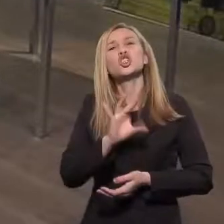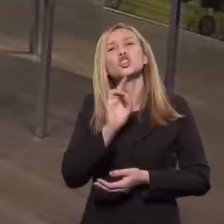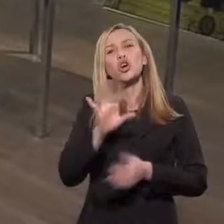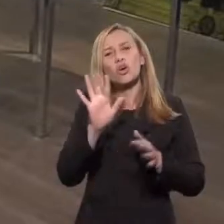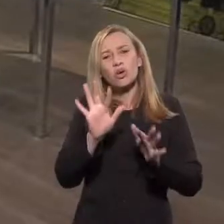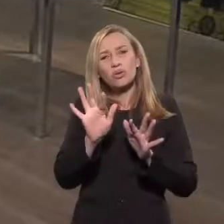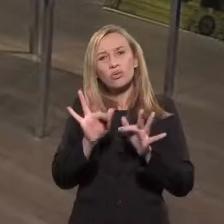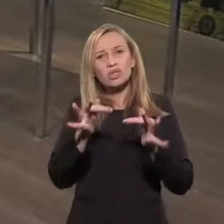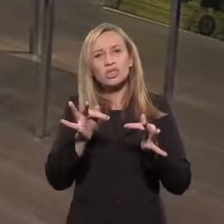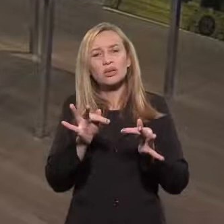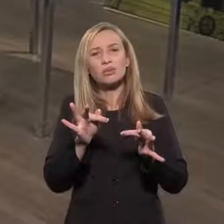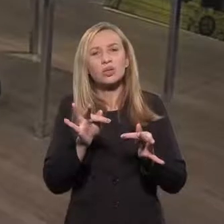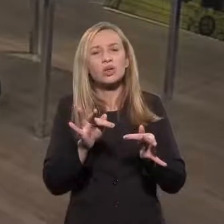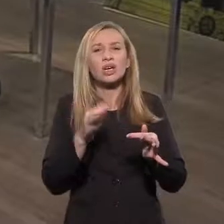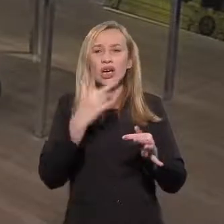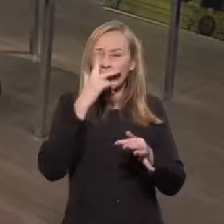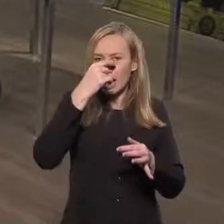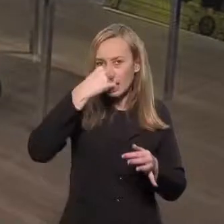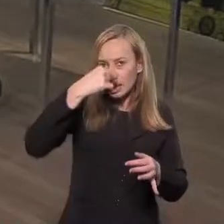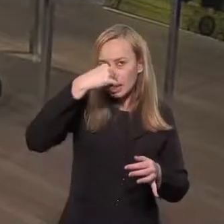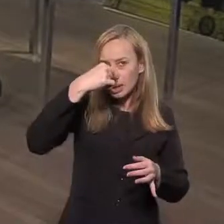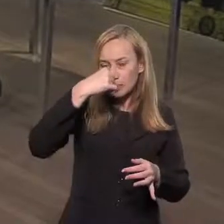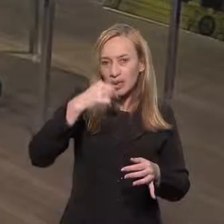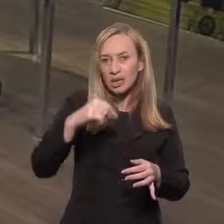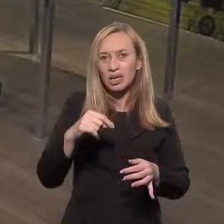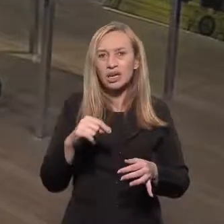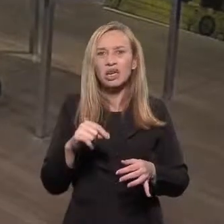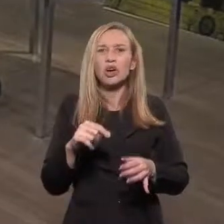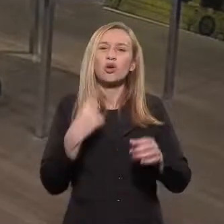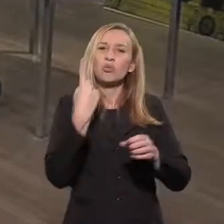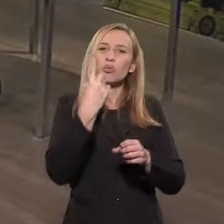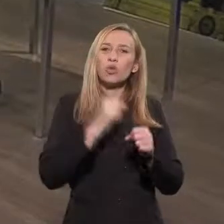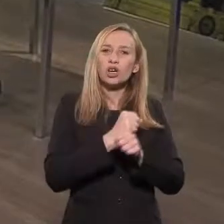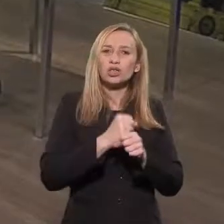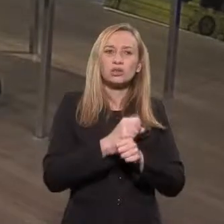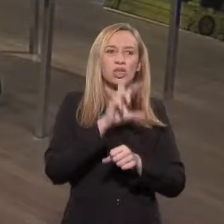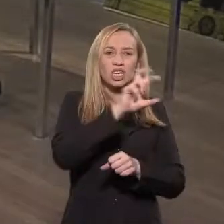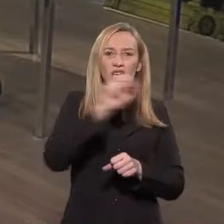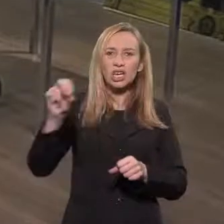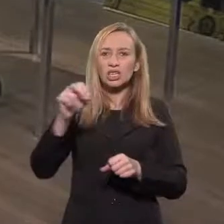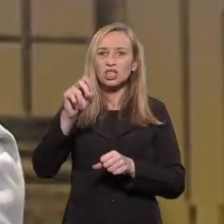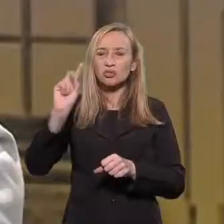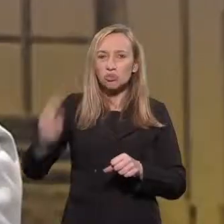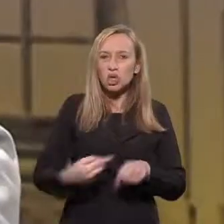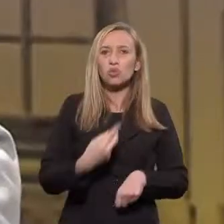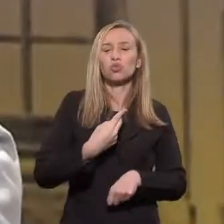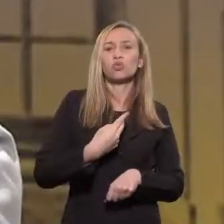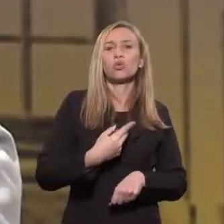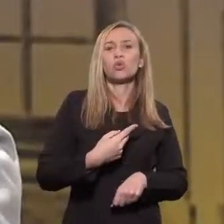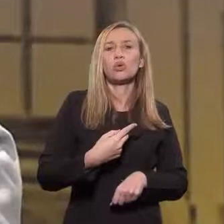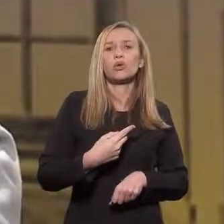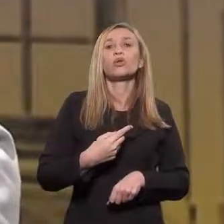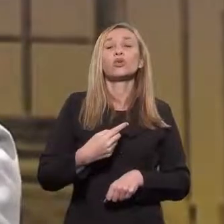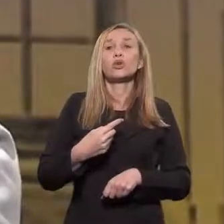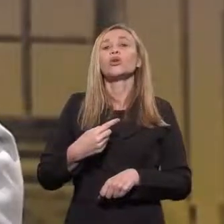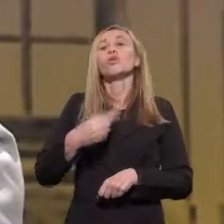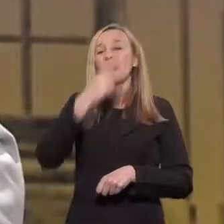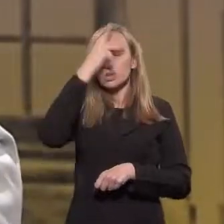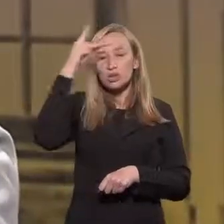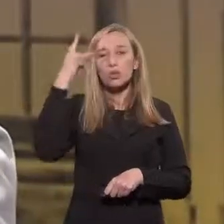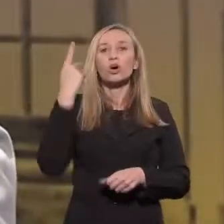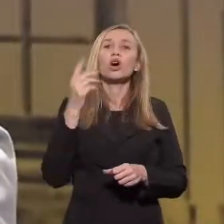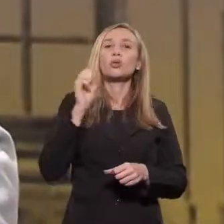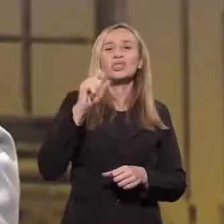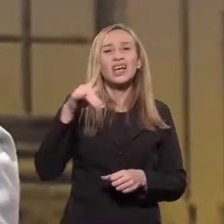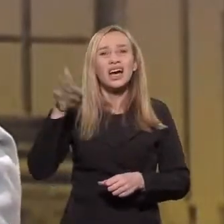assim, só um detalhe assim. A gripe por ano no mundo mata cerca de 500 mil pessoas. O sarampo... 500 mil? Por ano no mundo.